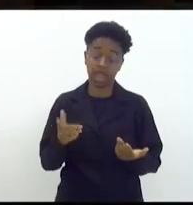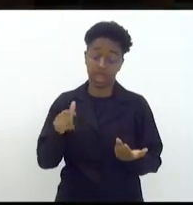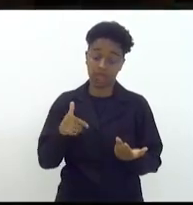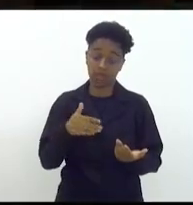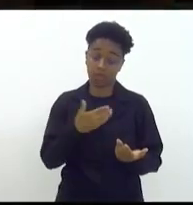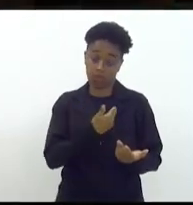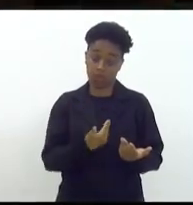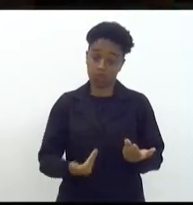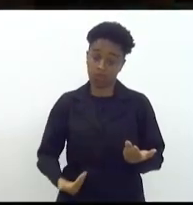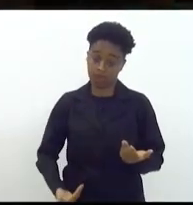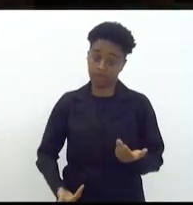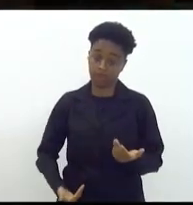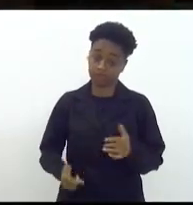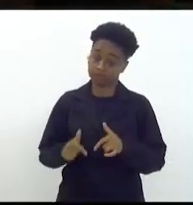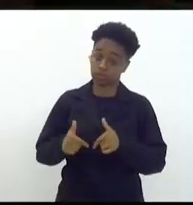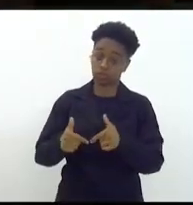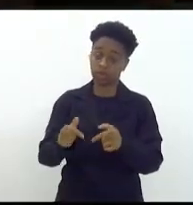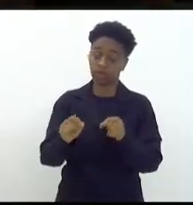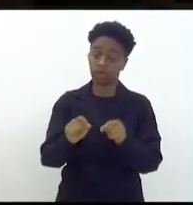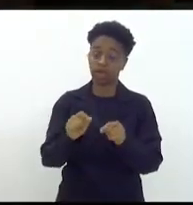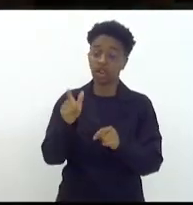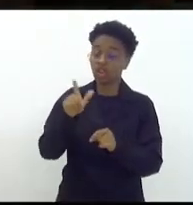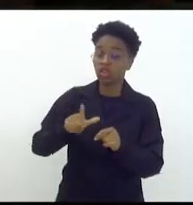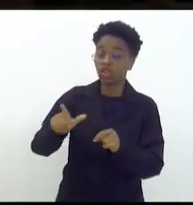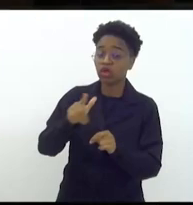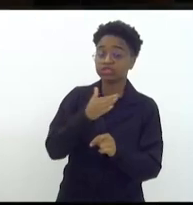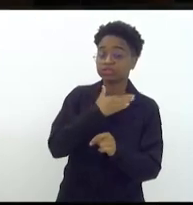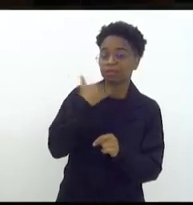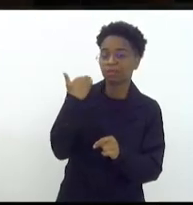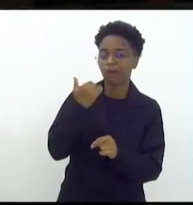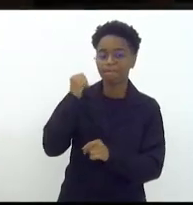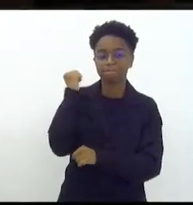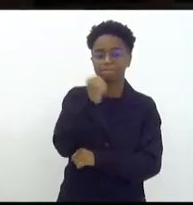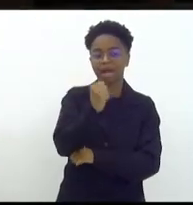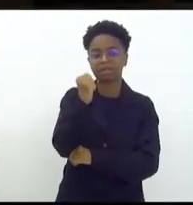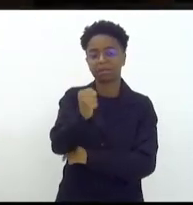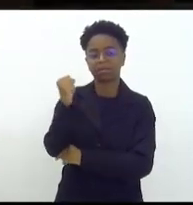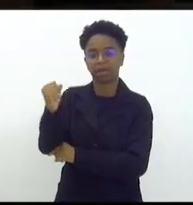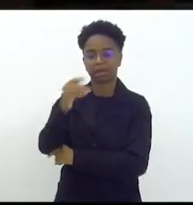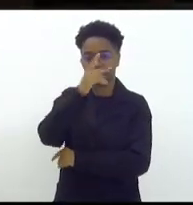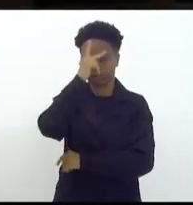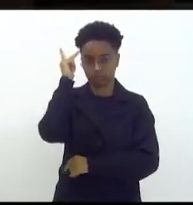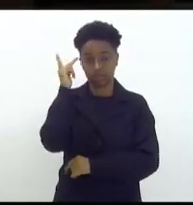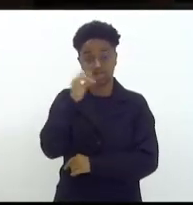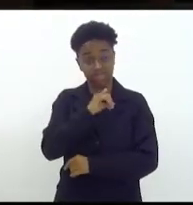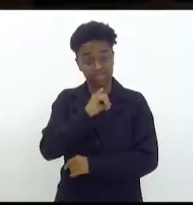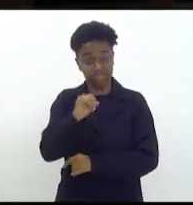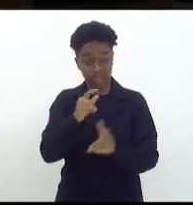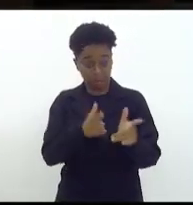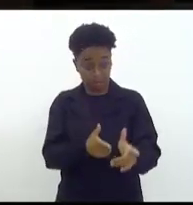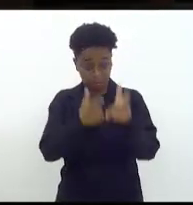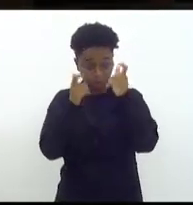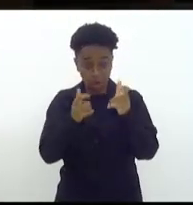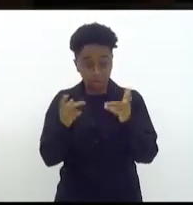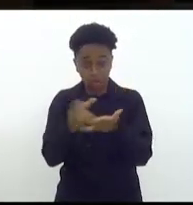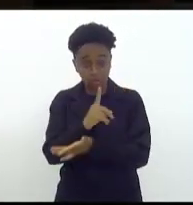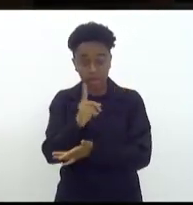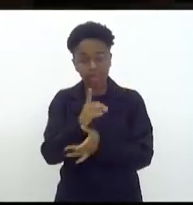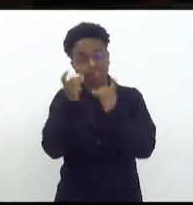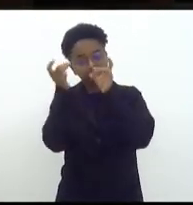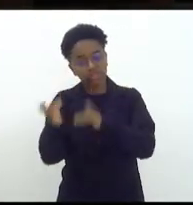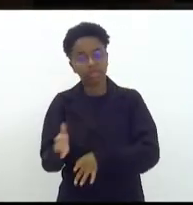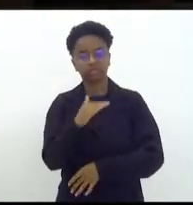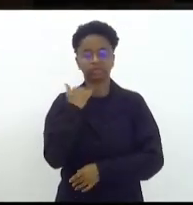governo numa lógica de morte numa lógica genocida então se não mata na ponta do fuzil deixa morrer